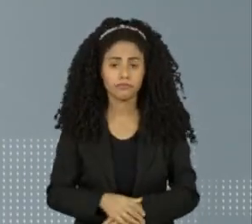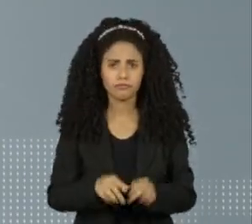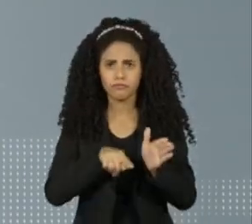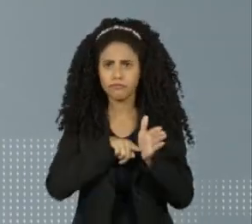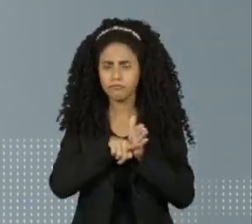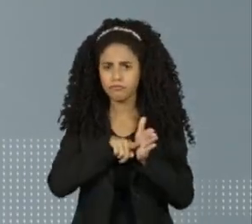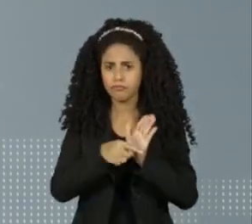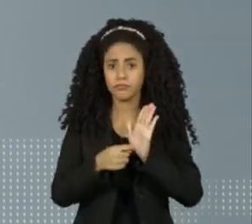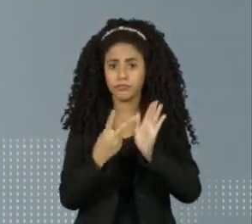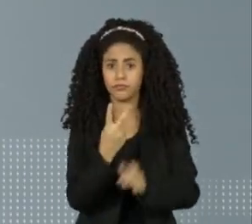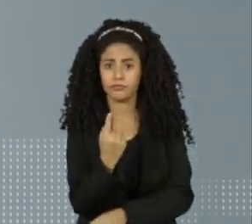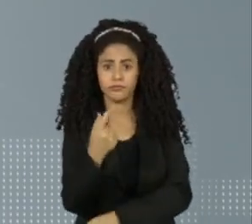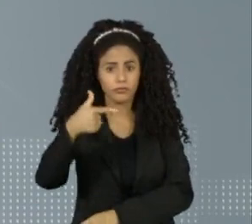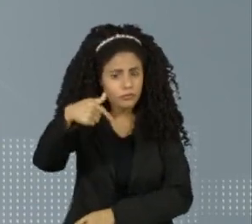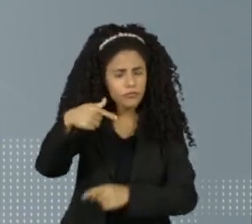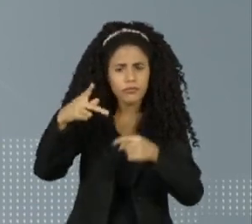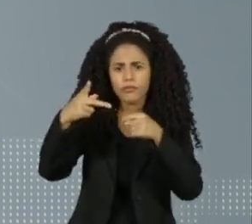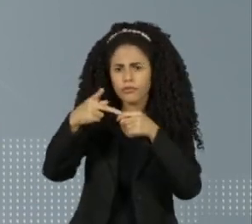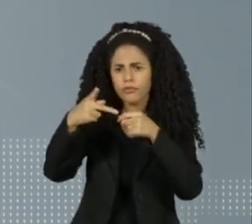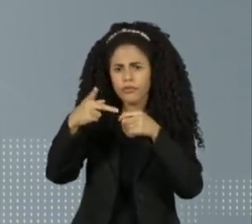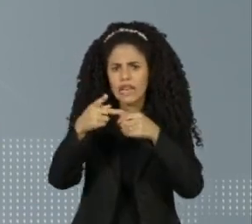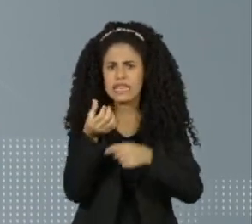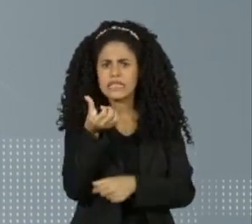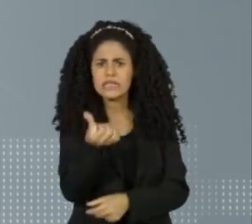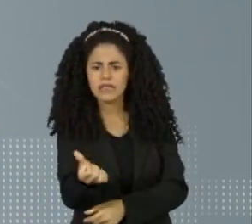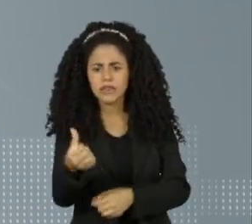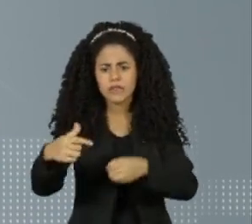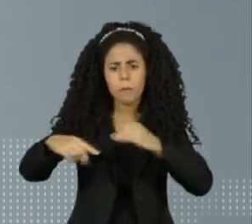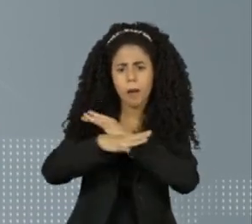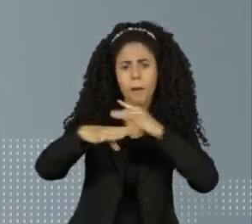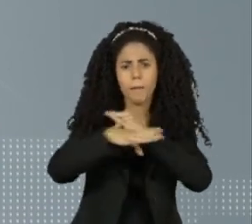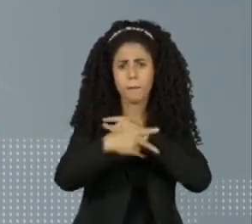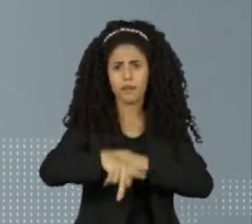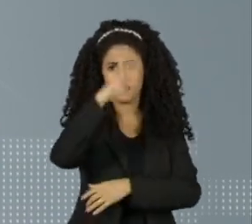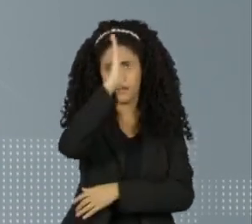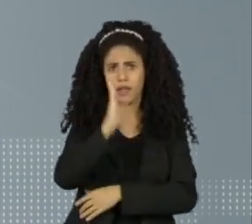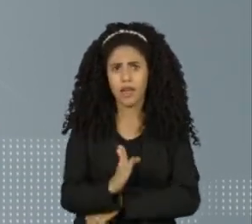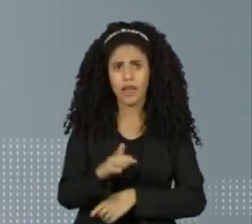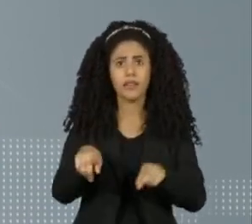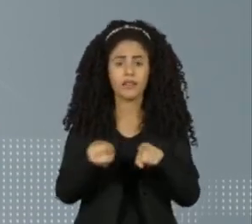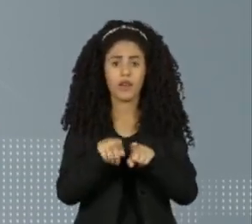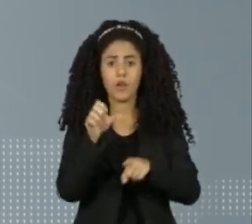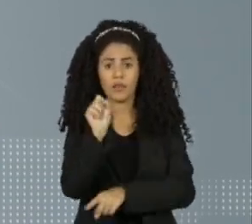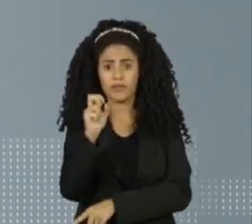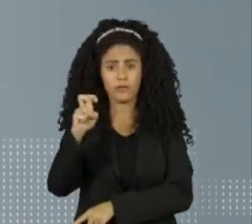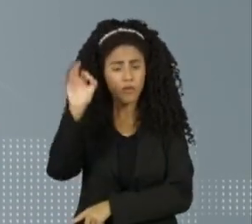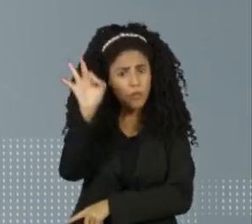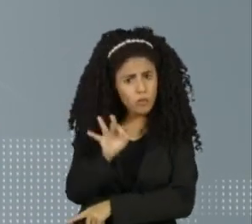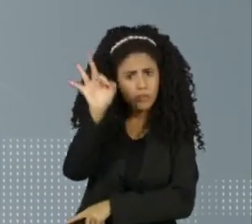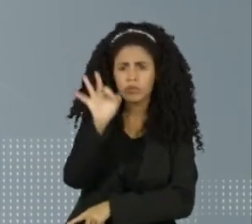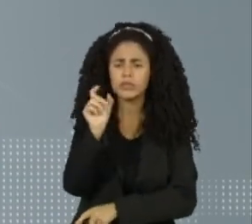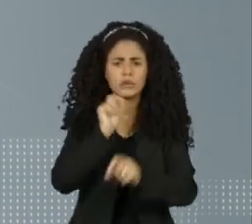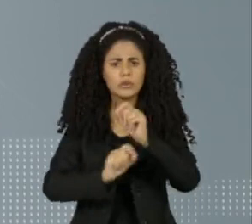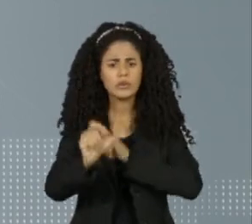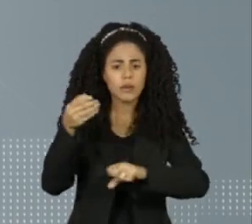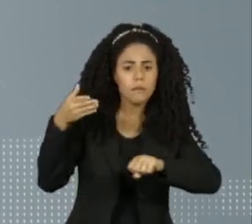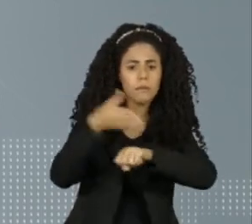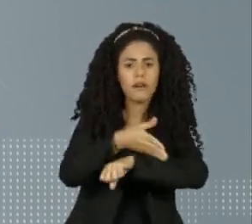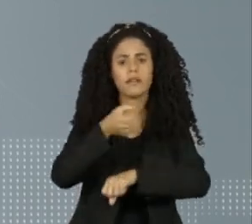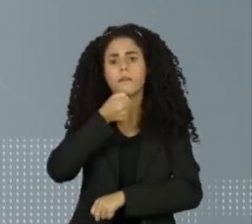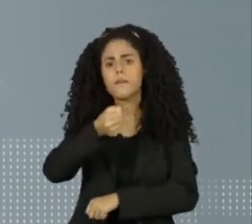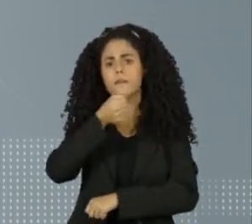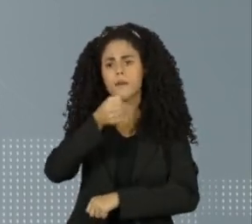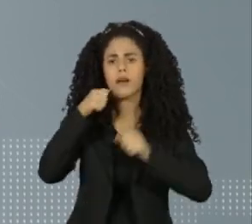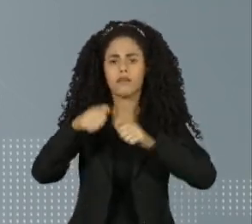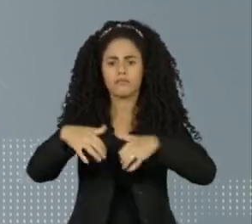217 pediatras de seis cidades brasileiras. Desses, cerca de 85% participaram de